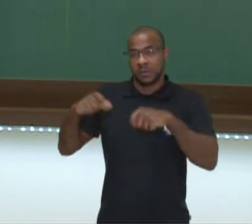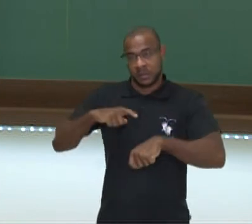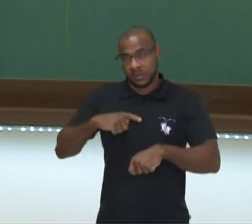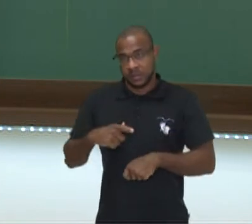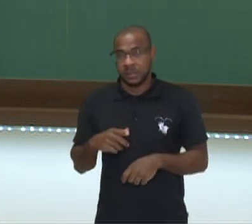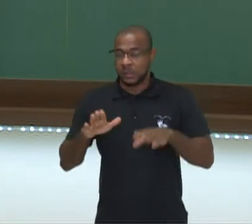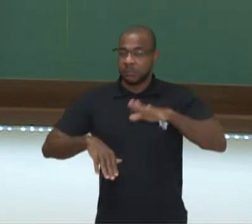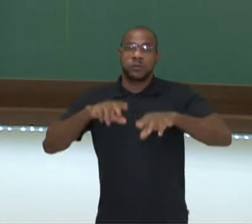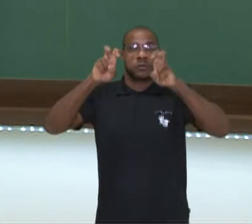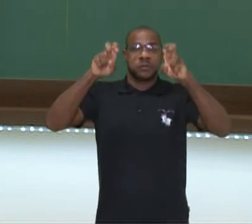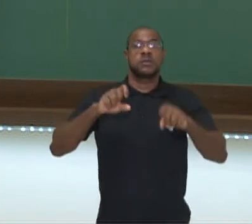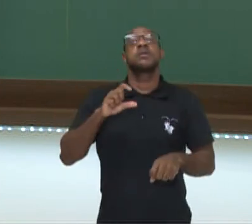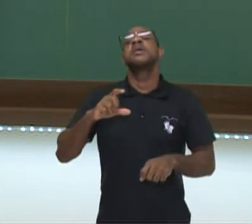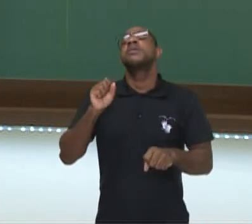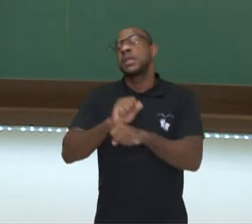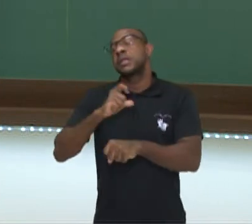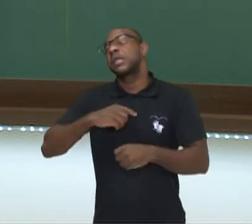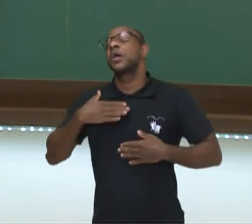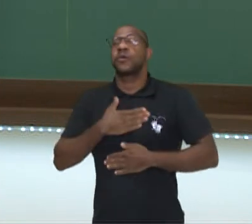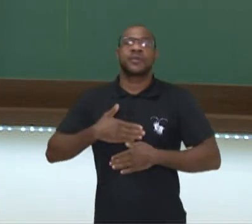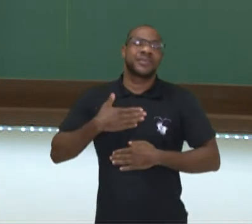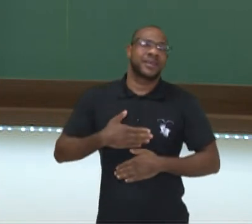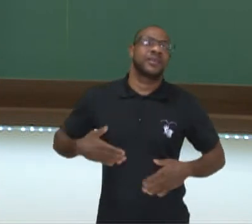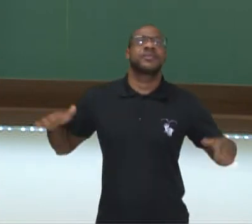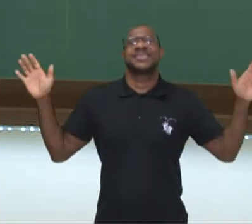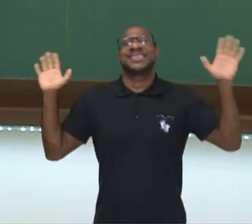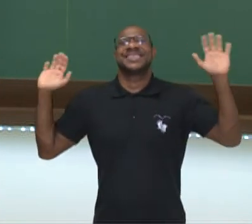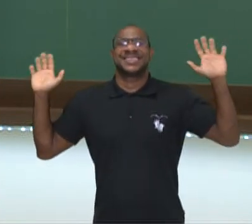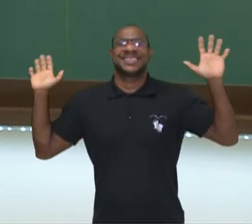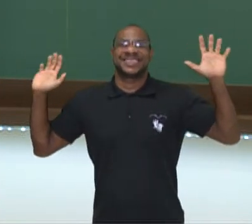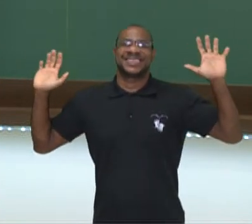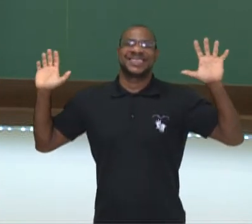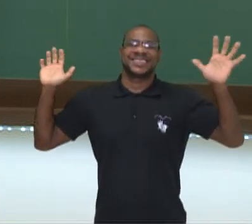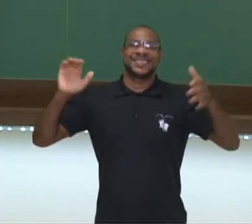assunto. Espero que vocês tenham gostado e até breve!